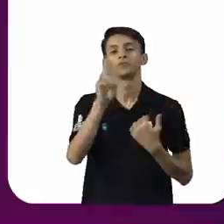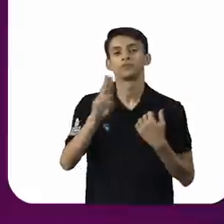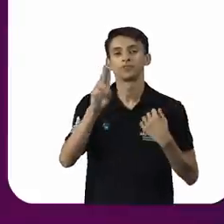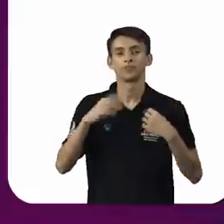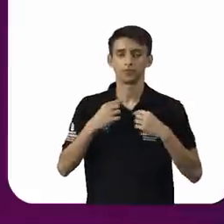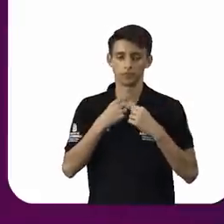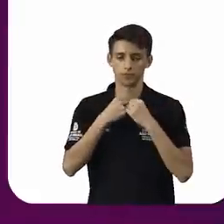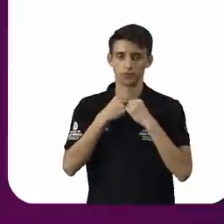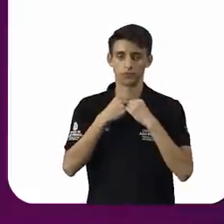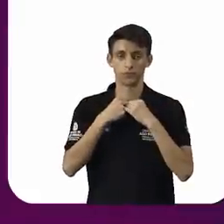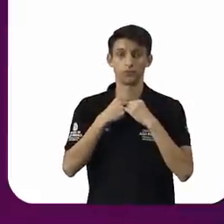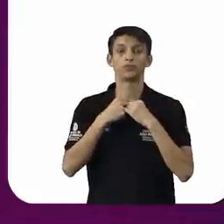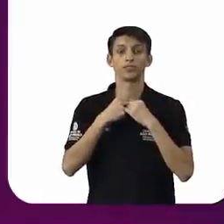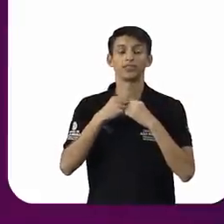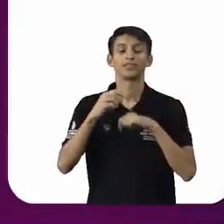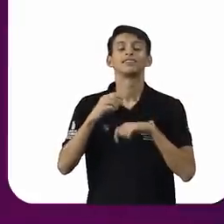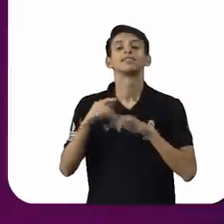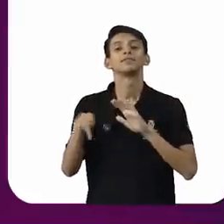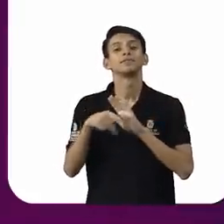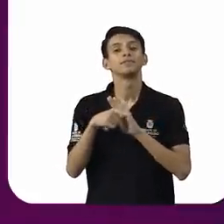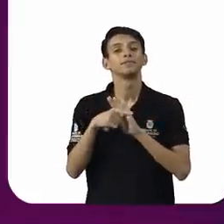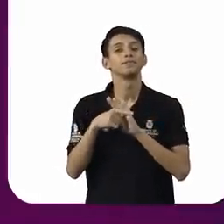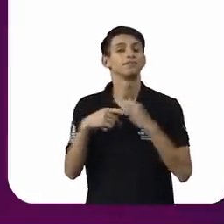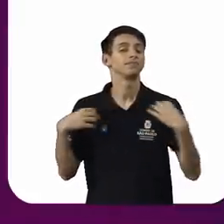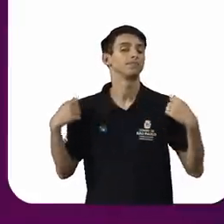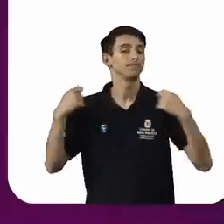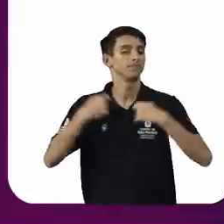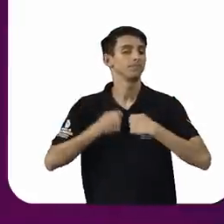blusa bege e, por cima, um blazer preto.